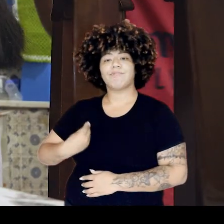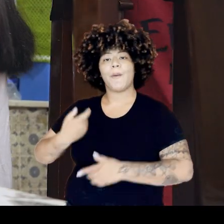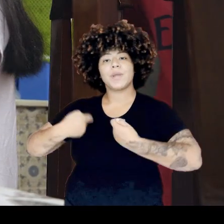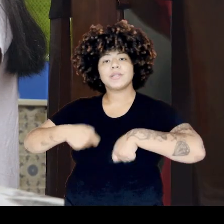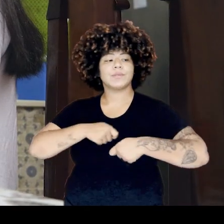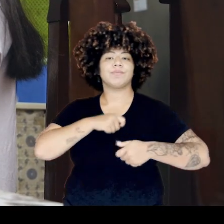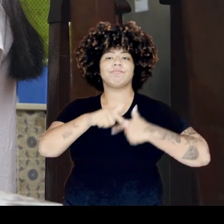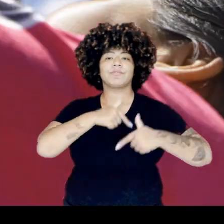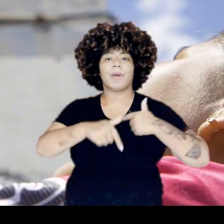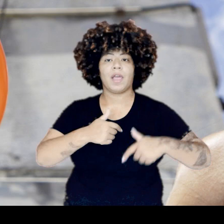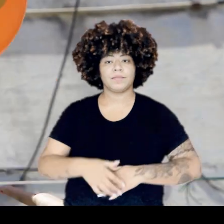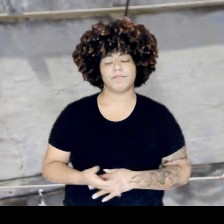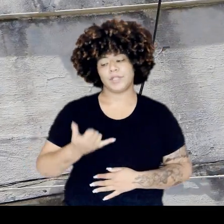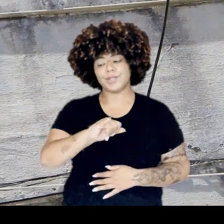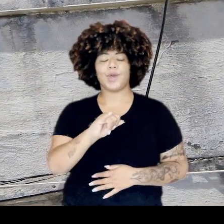falam mesmo.